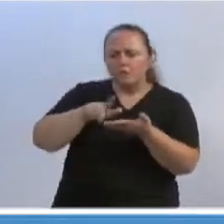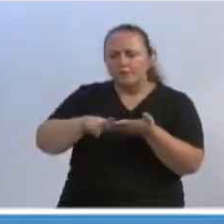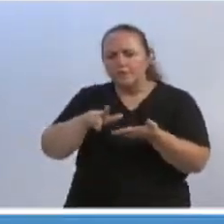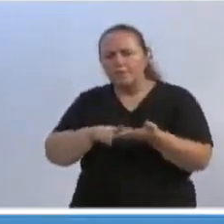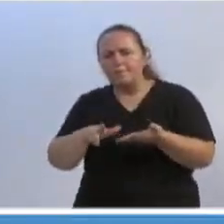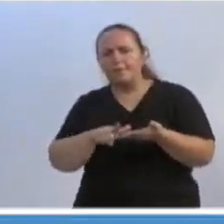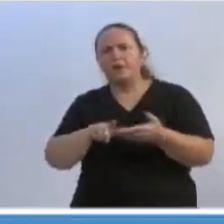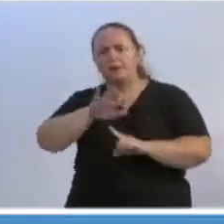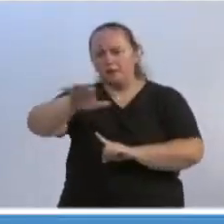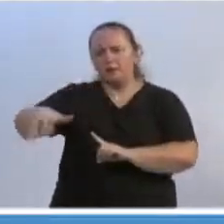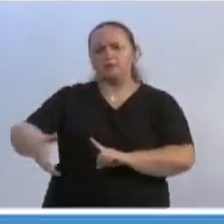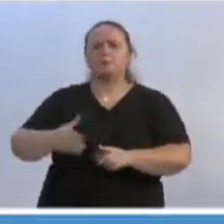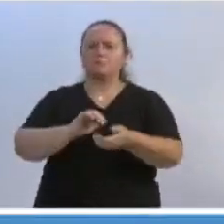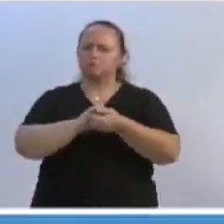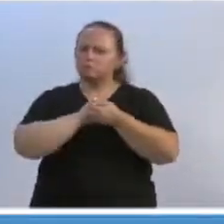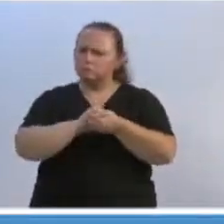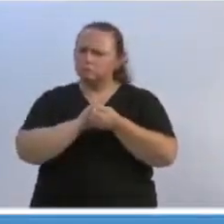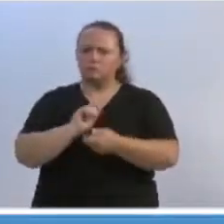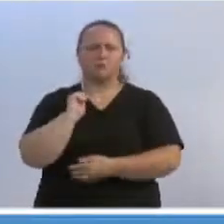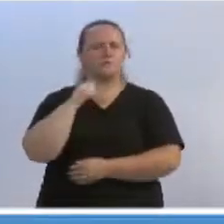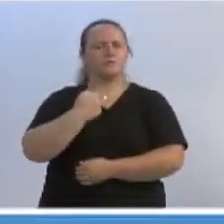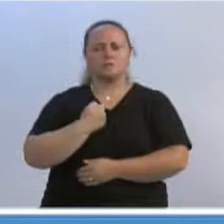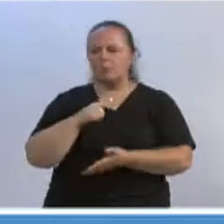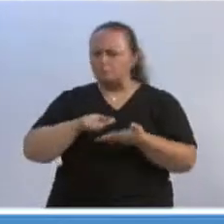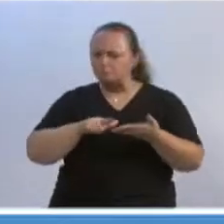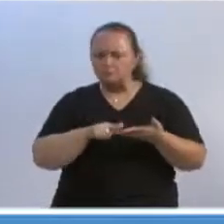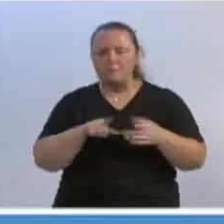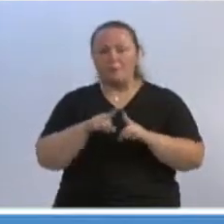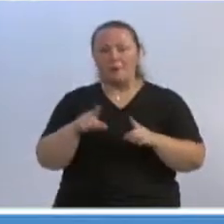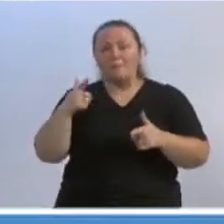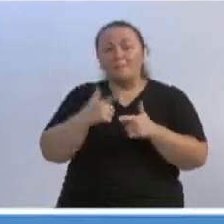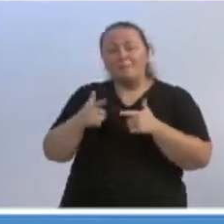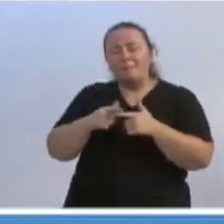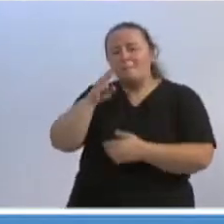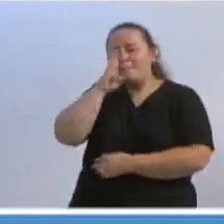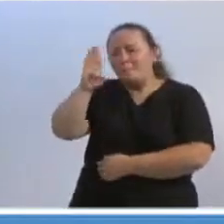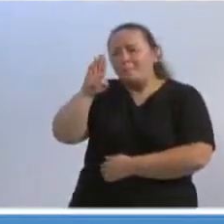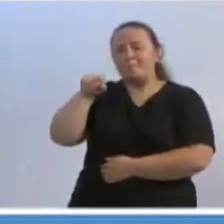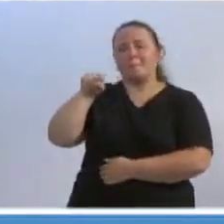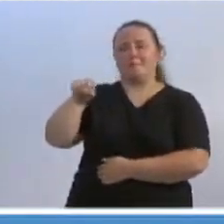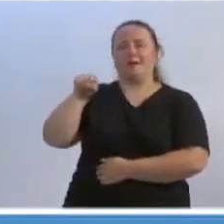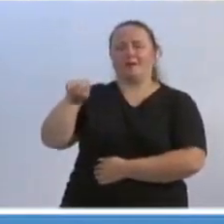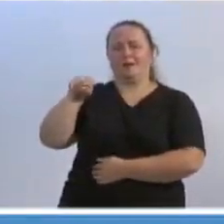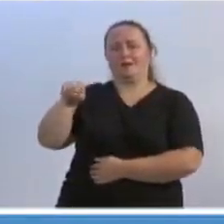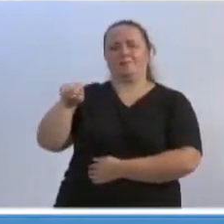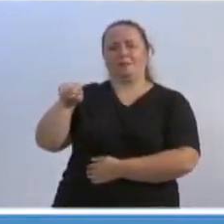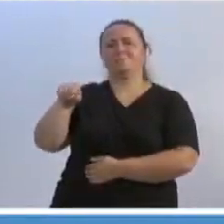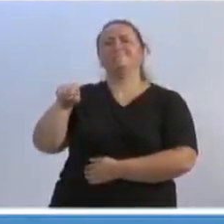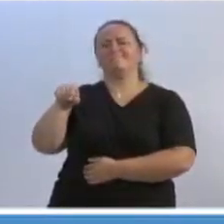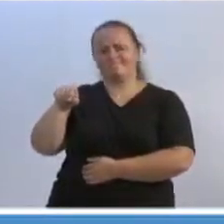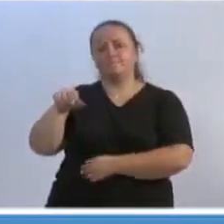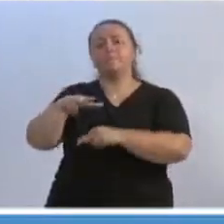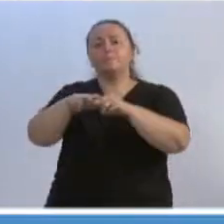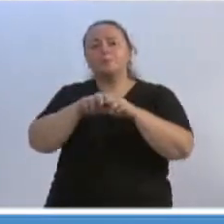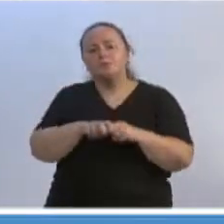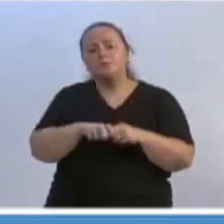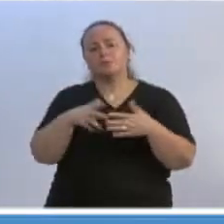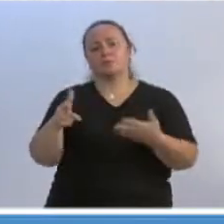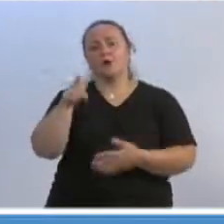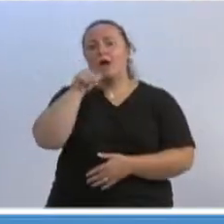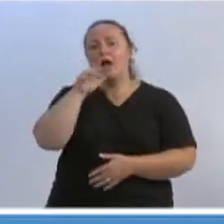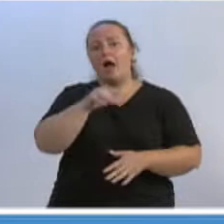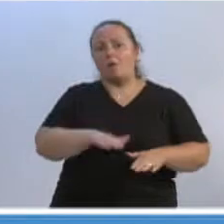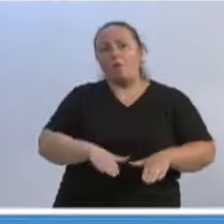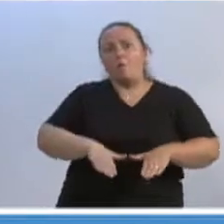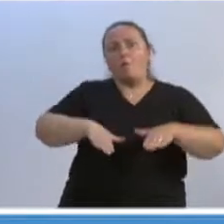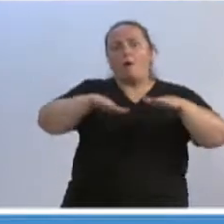os fiscais, parabéns a vocês, mas o gargalo está aqui, É esse o gargalo. Como é que toda essa água que vem vai passar por esse